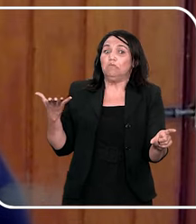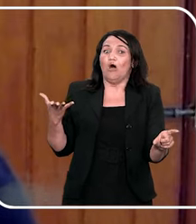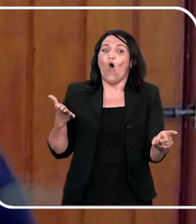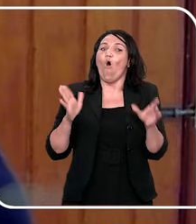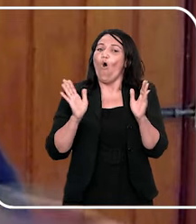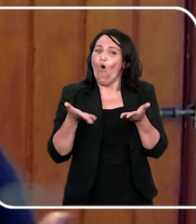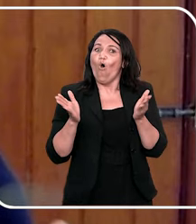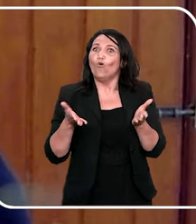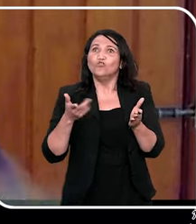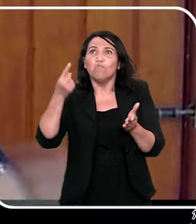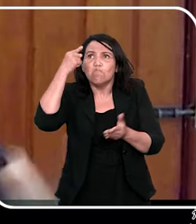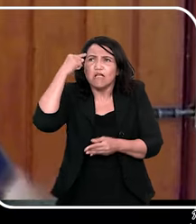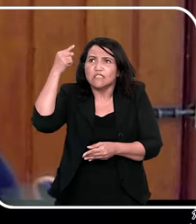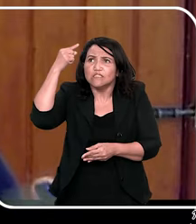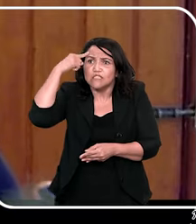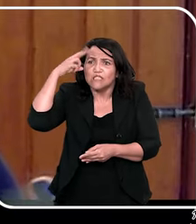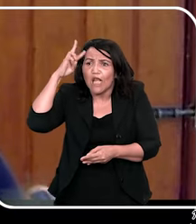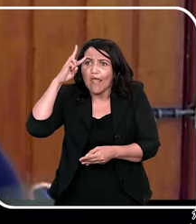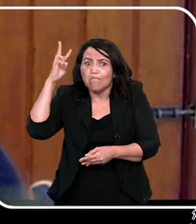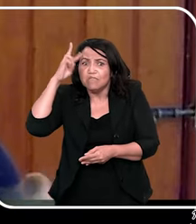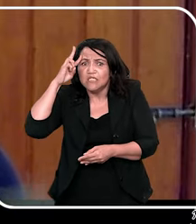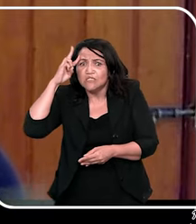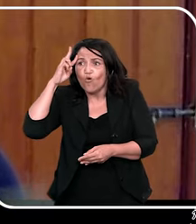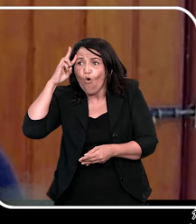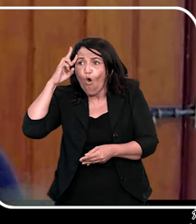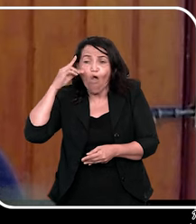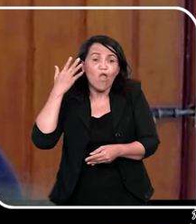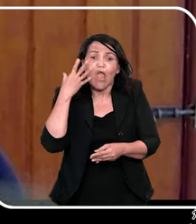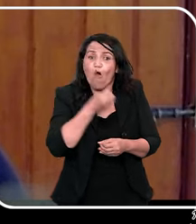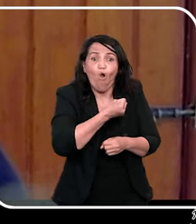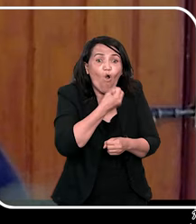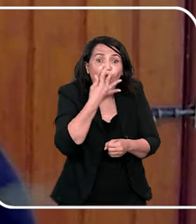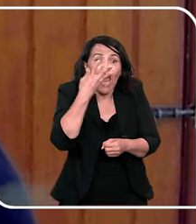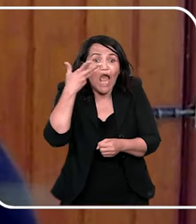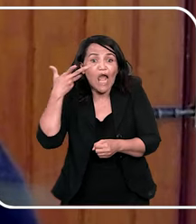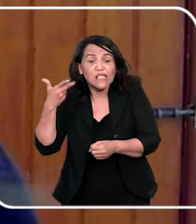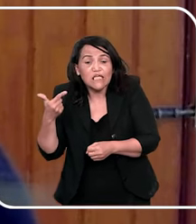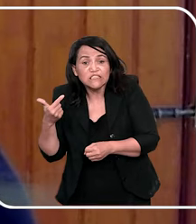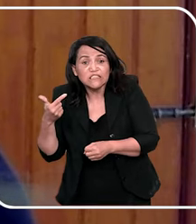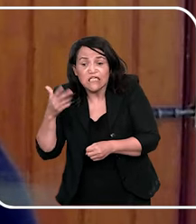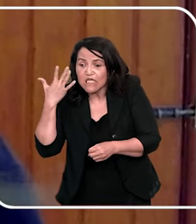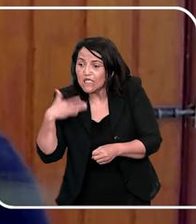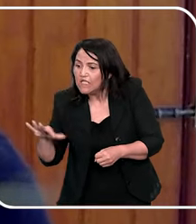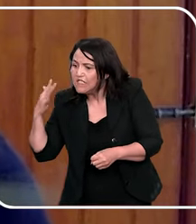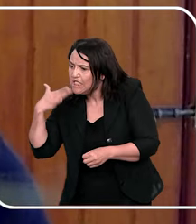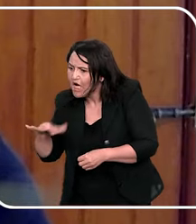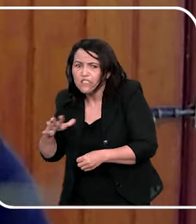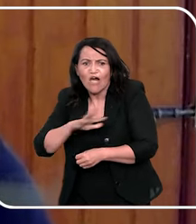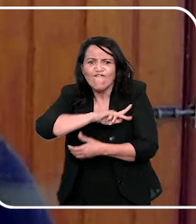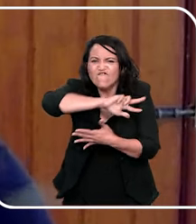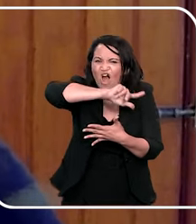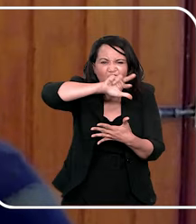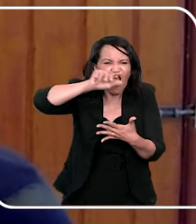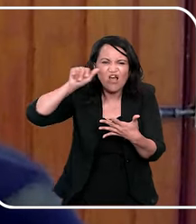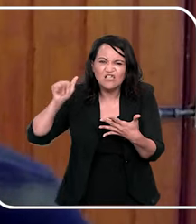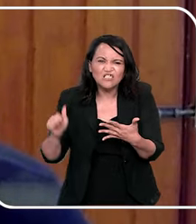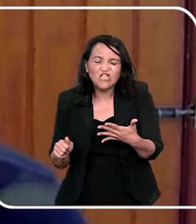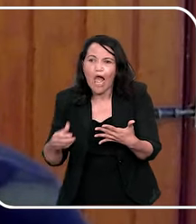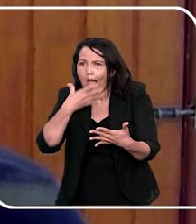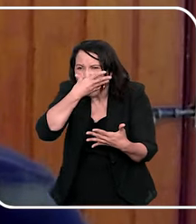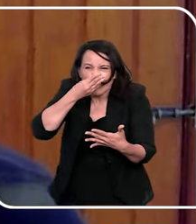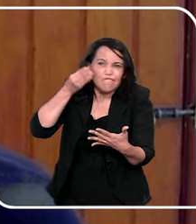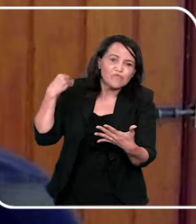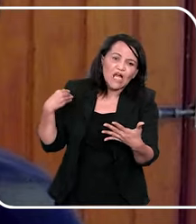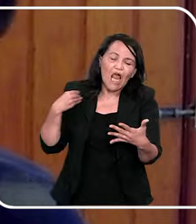assustado. Hoje, eu fazendo a retorção, perspectiva, quantas crianças hoje eu fiz isso, fui lá limpar o nariz, e você quando está na sala do seu